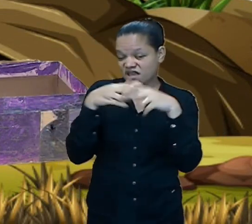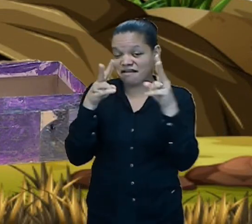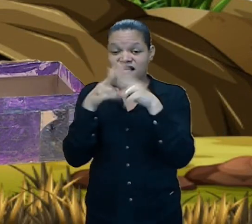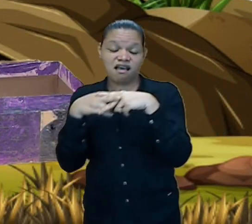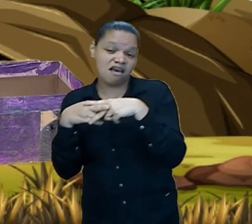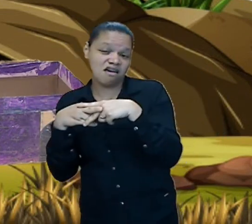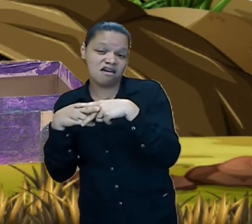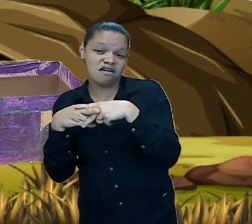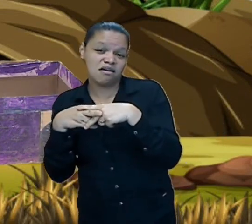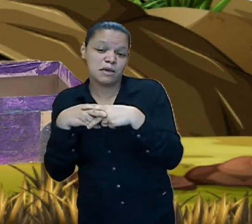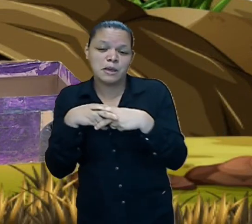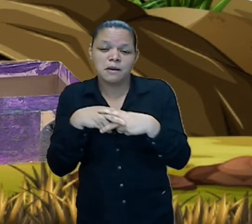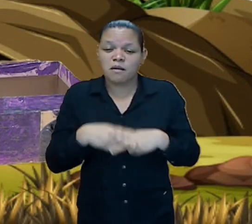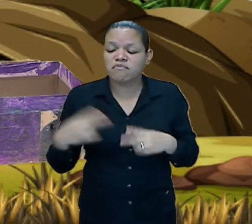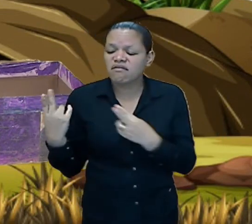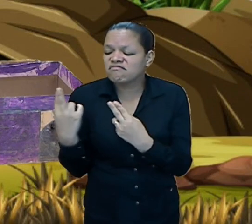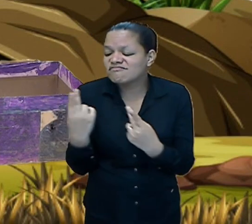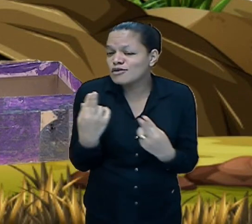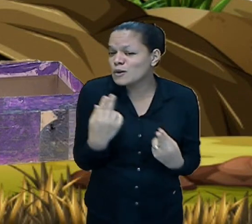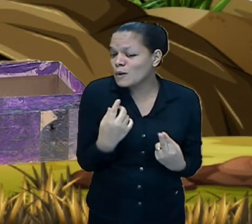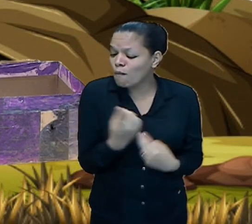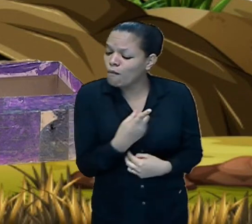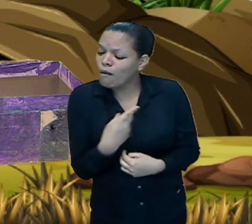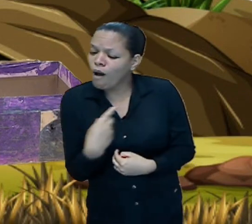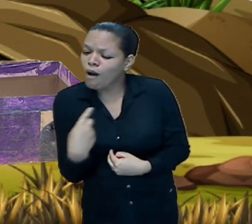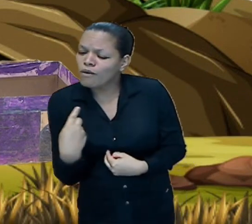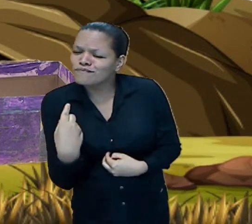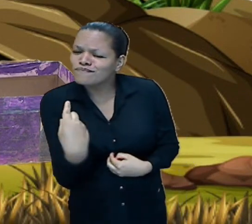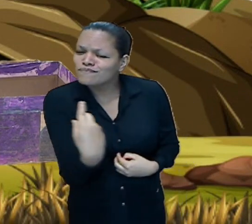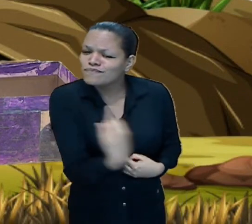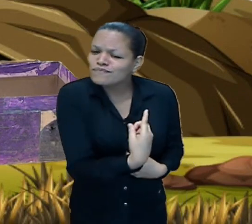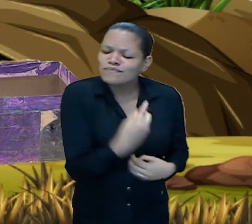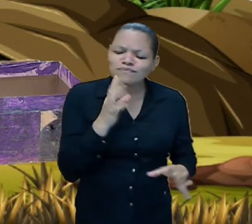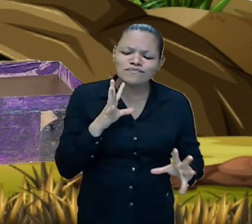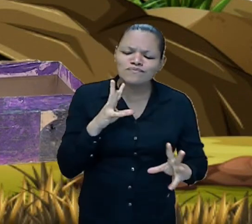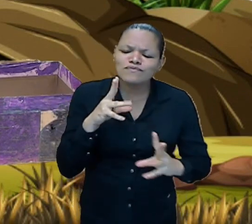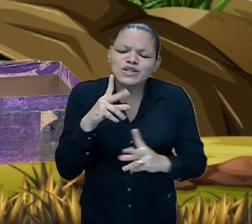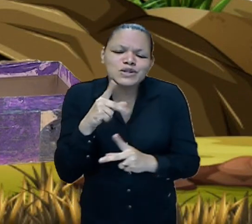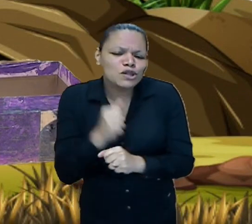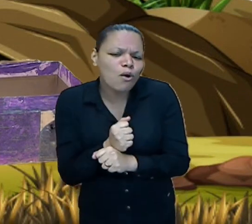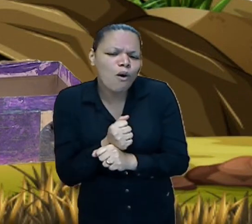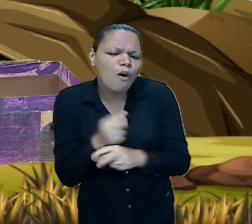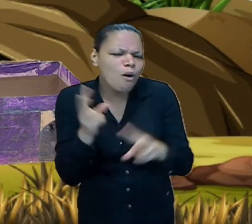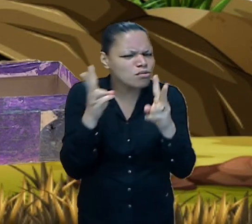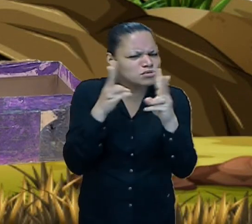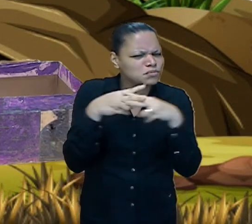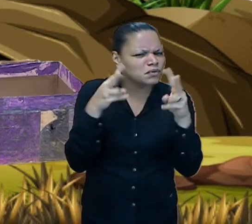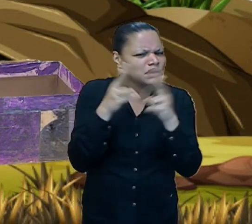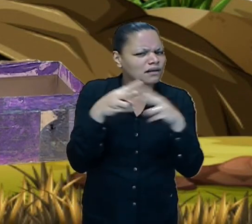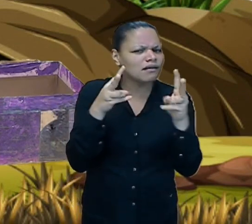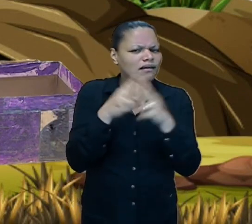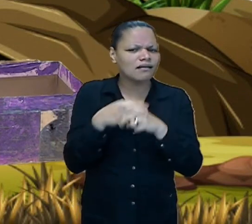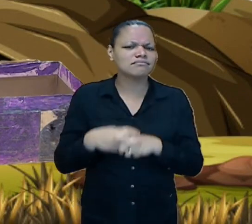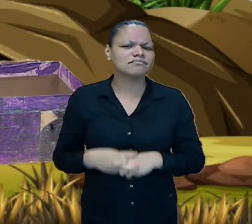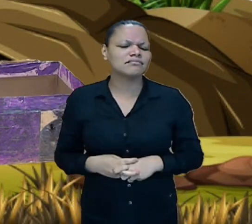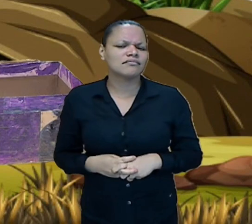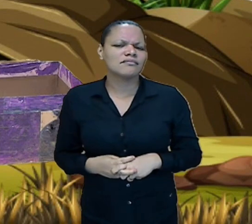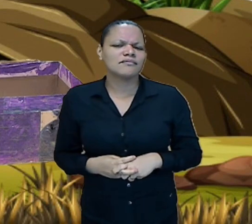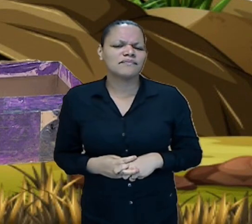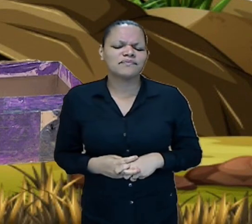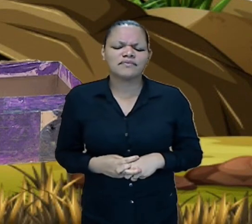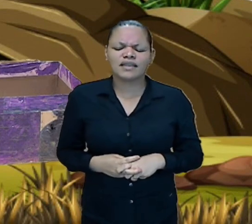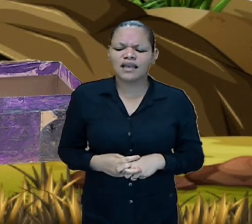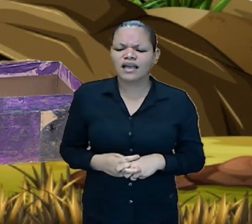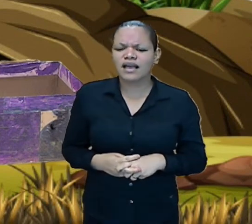derretia às vezes a princesa obrigava o monstro e o